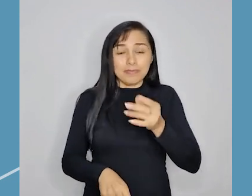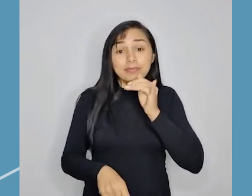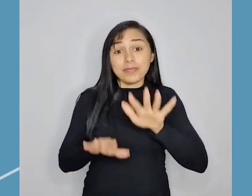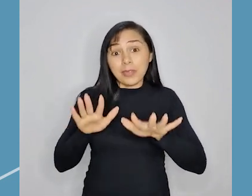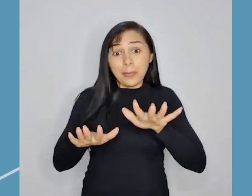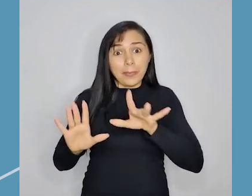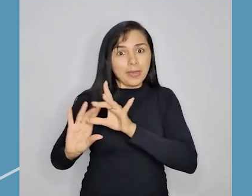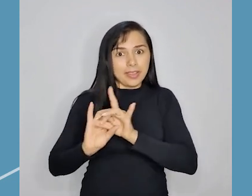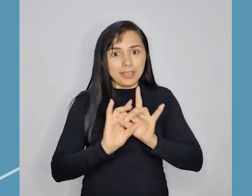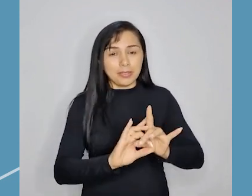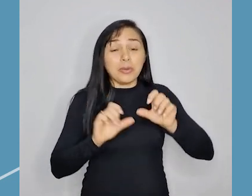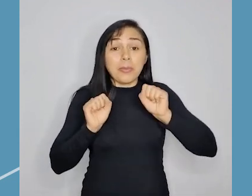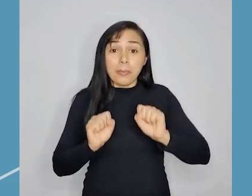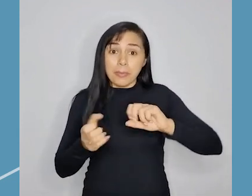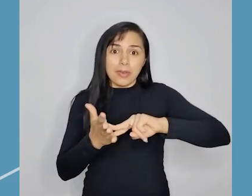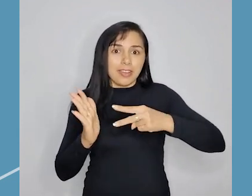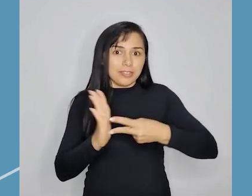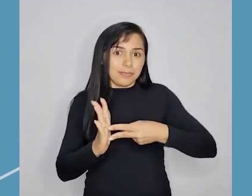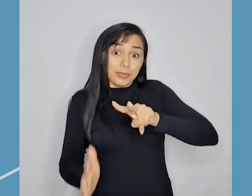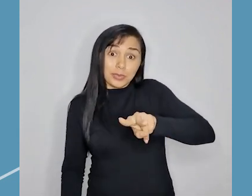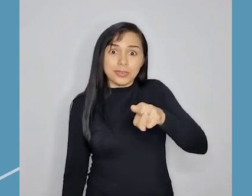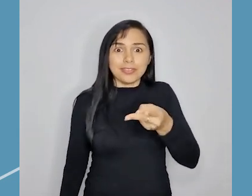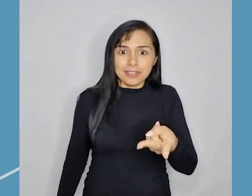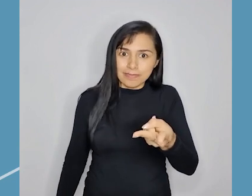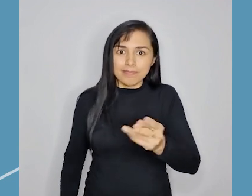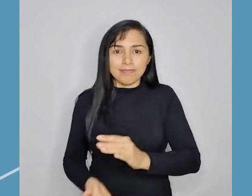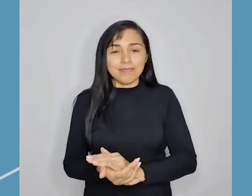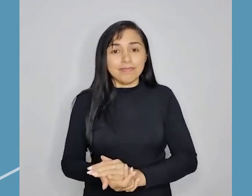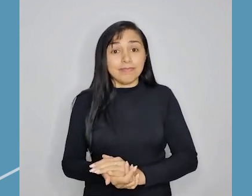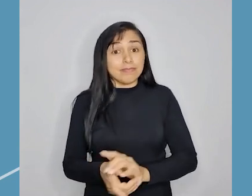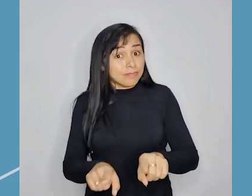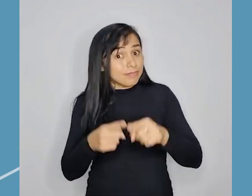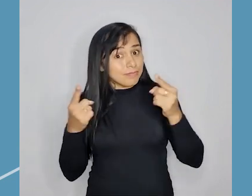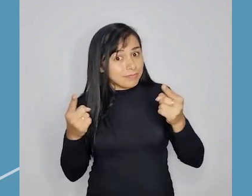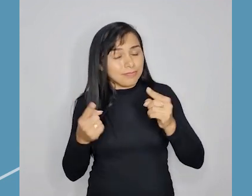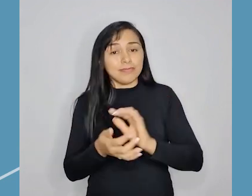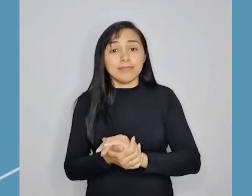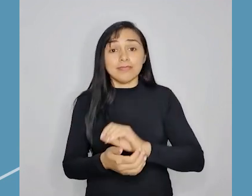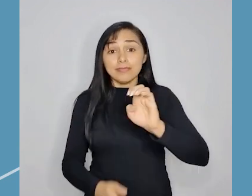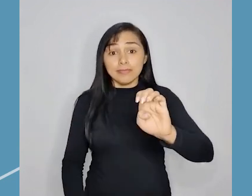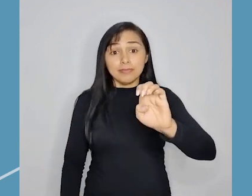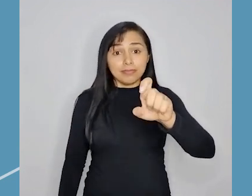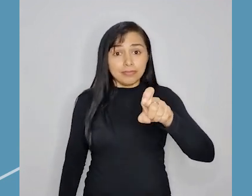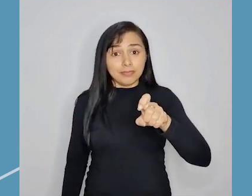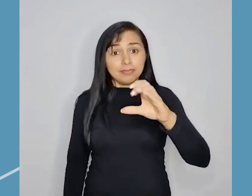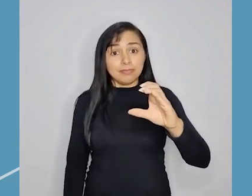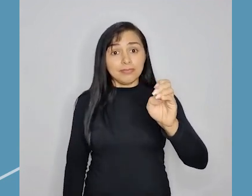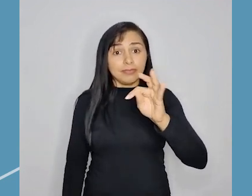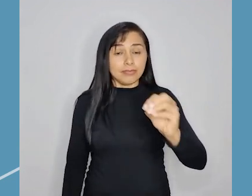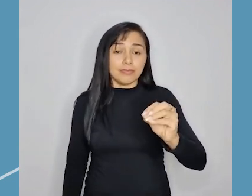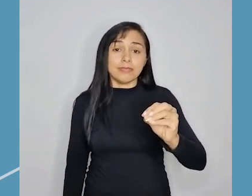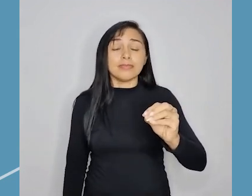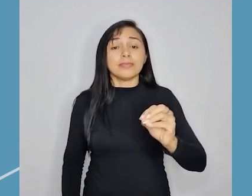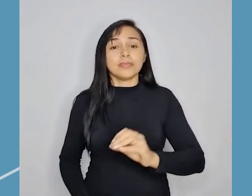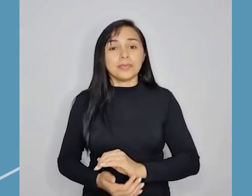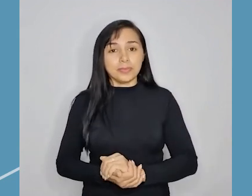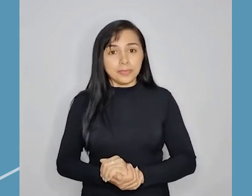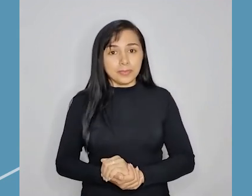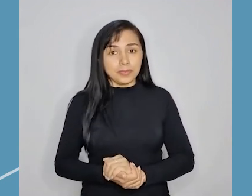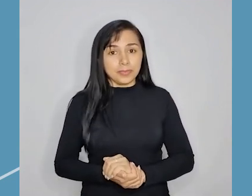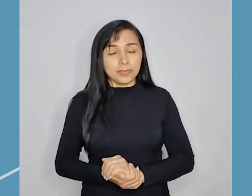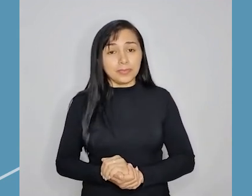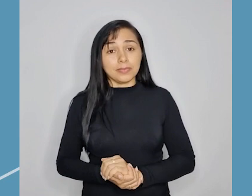Dependendo desse contexto, pode significar do contrário, mas, exceto ou a não ser.